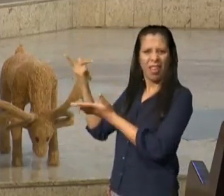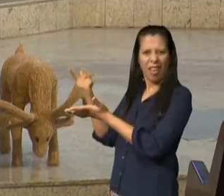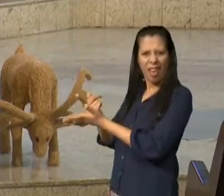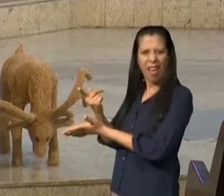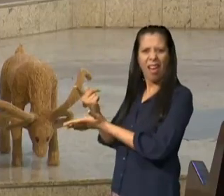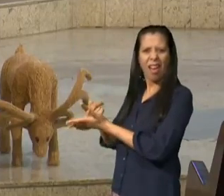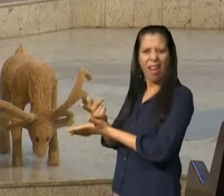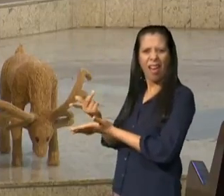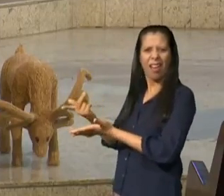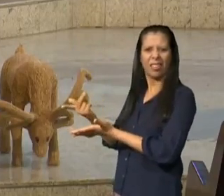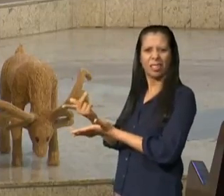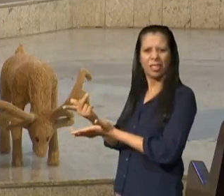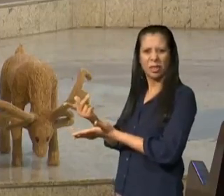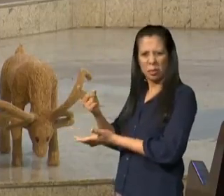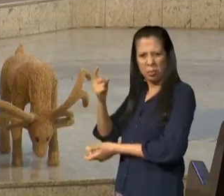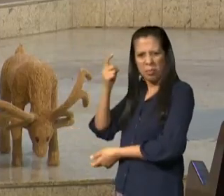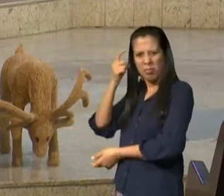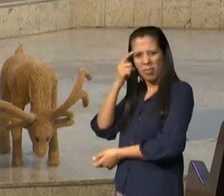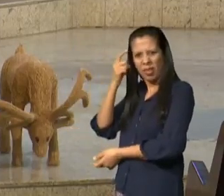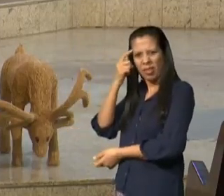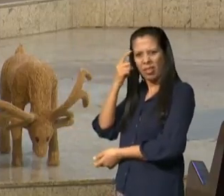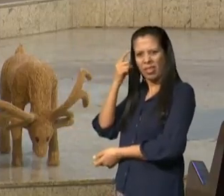supremacia vontade divina